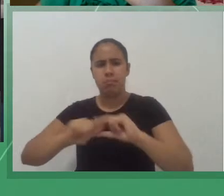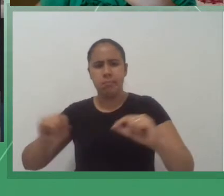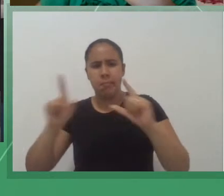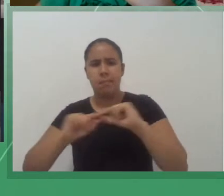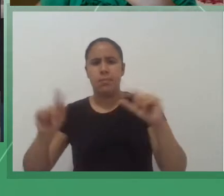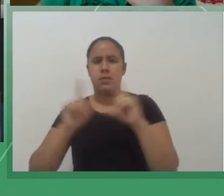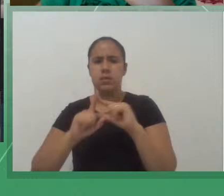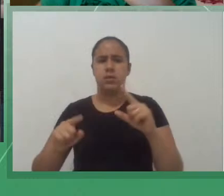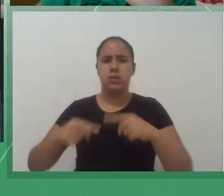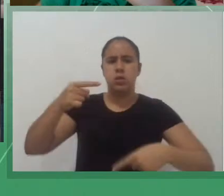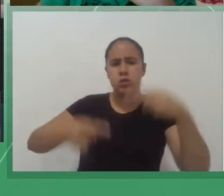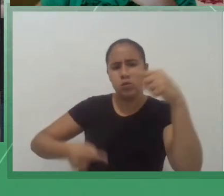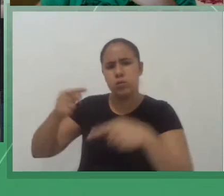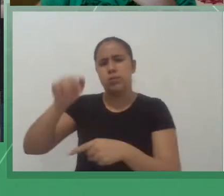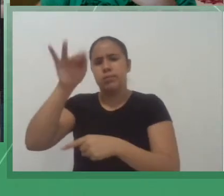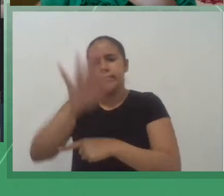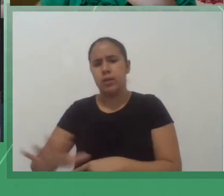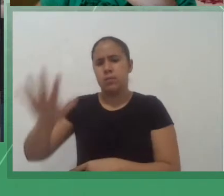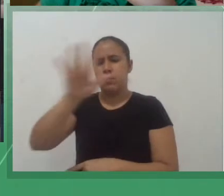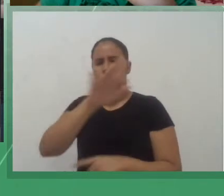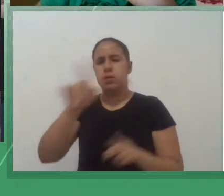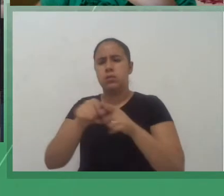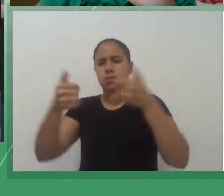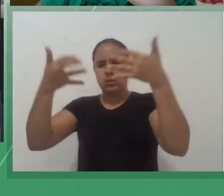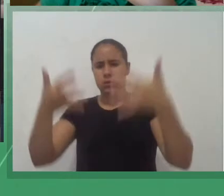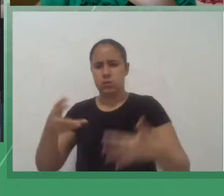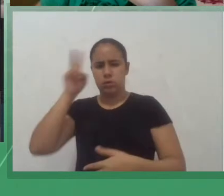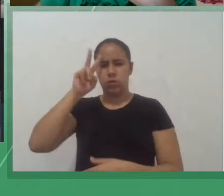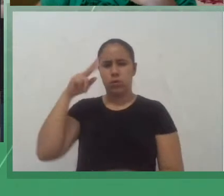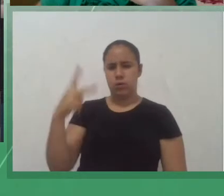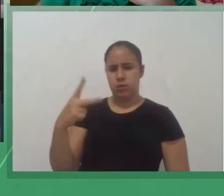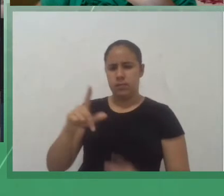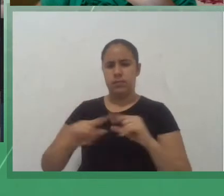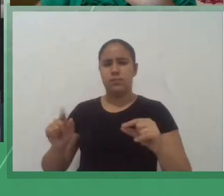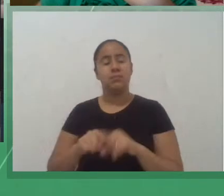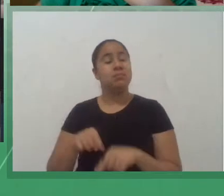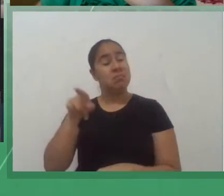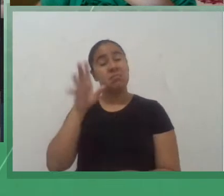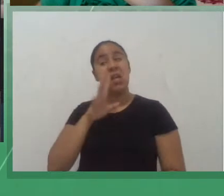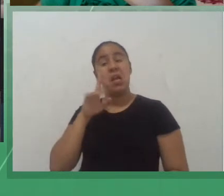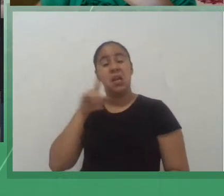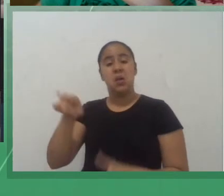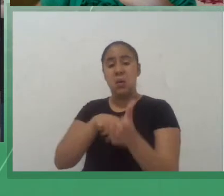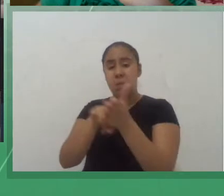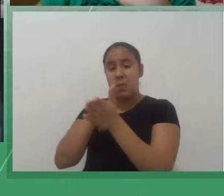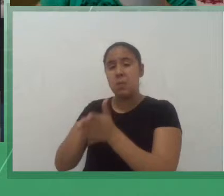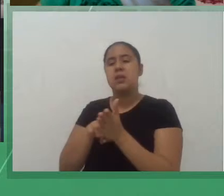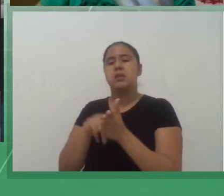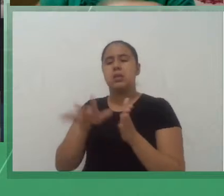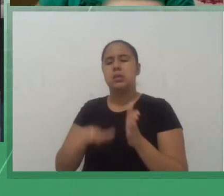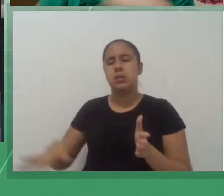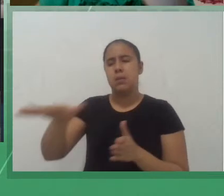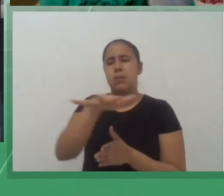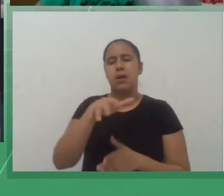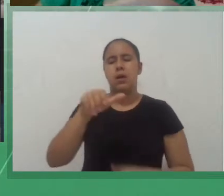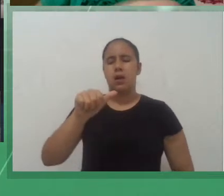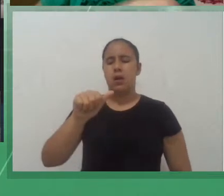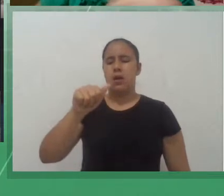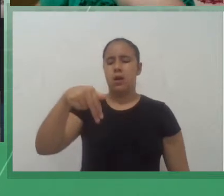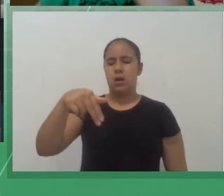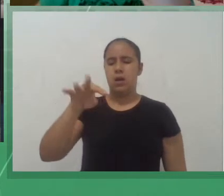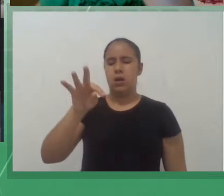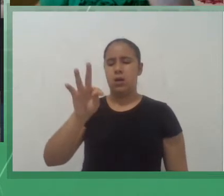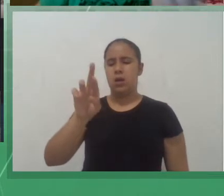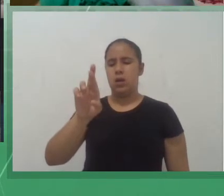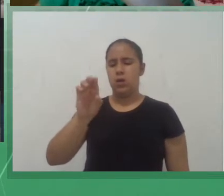fez uma pesquisa muito legal para o mestrado de Antropologia então se alguém precisar ou alguém te sugerir alguma